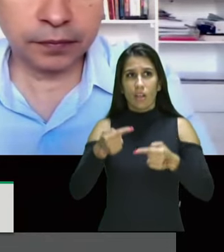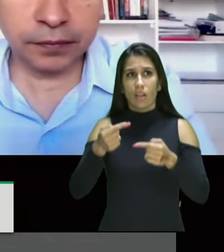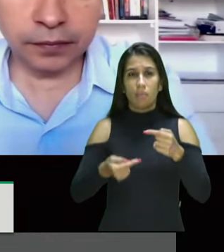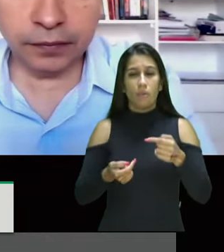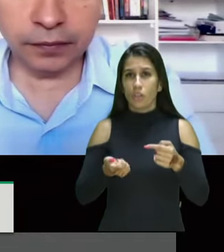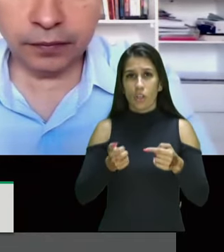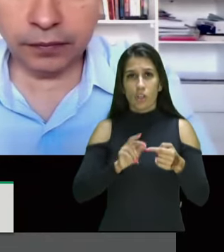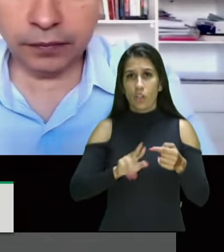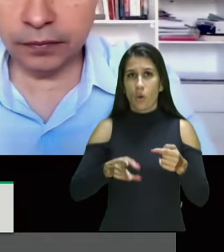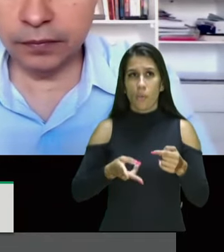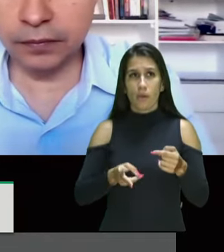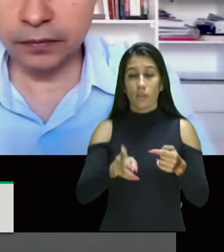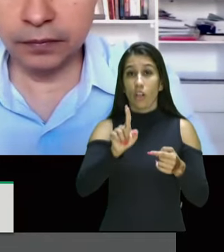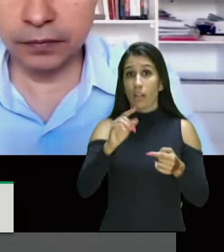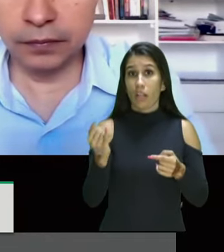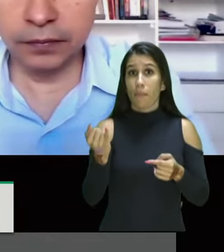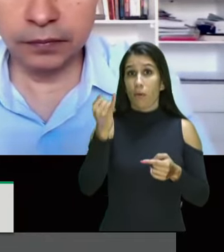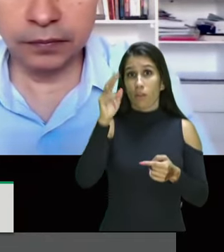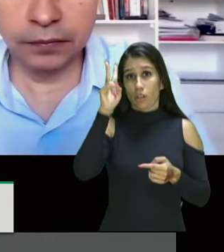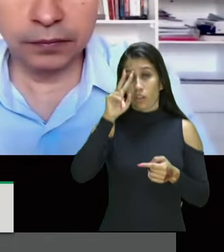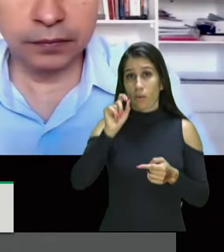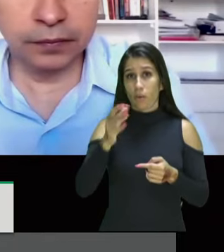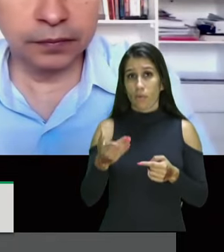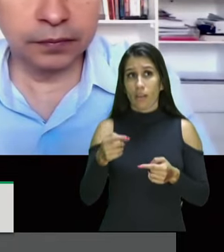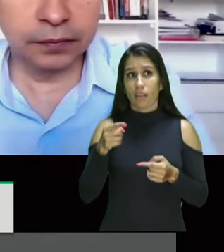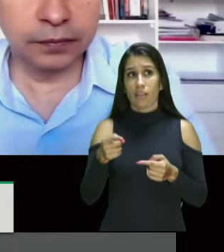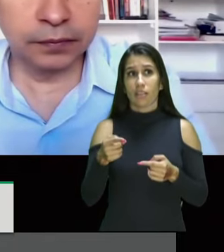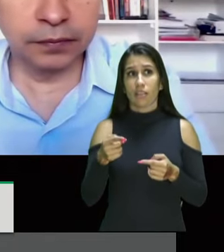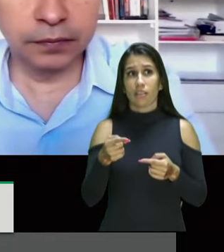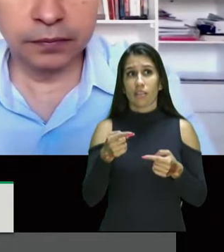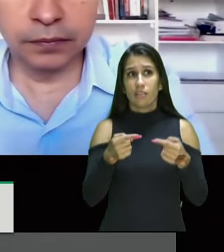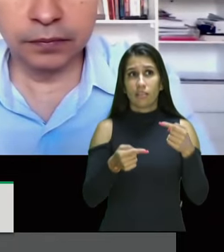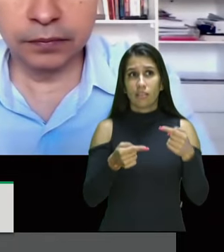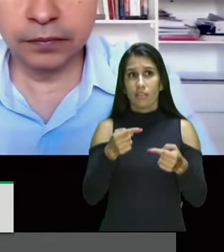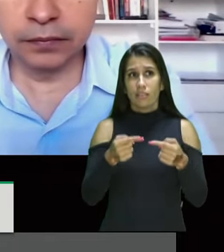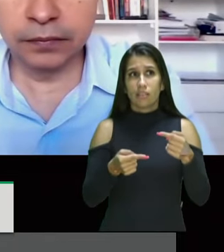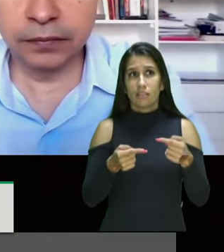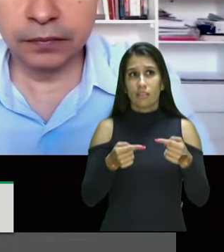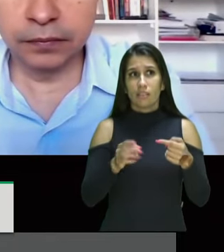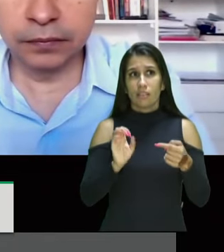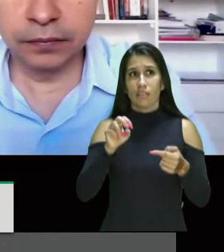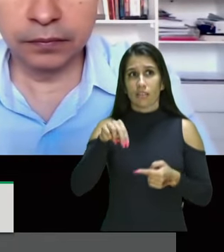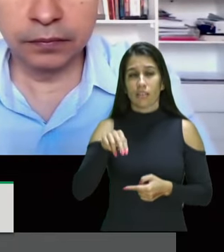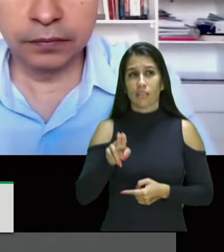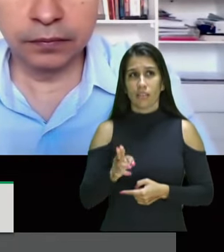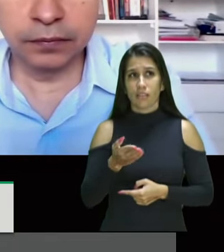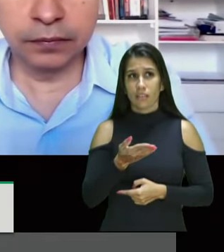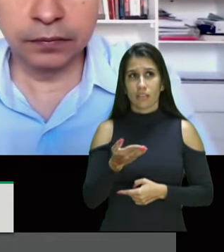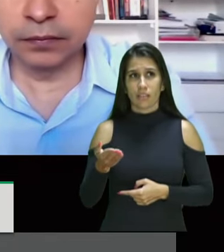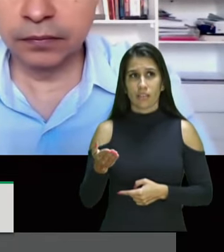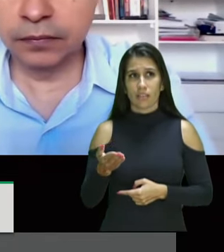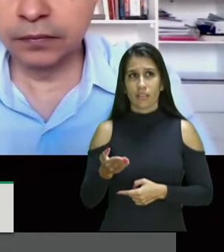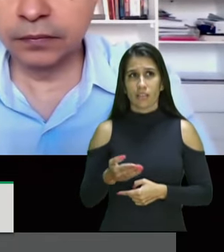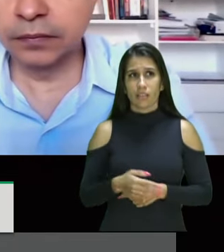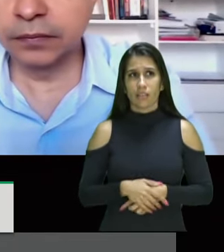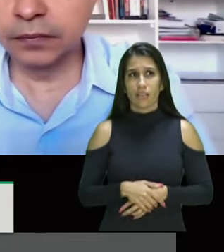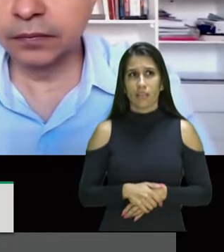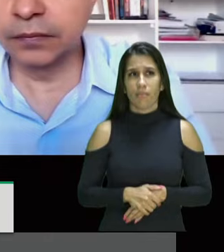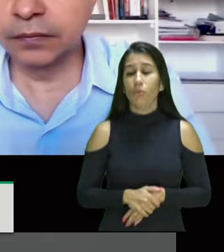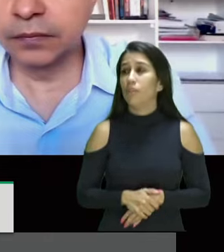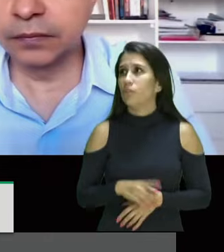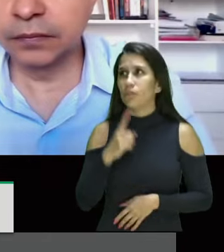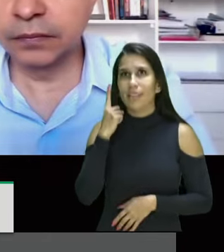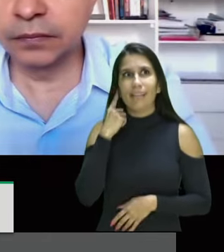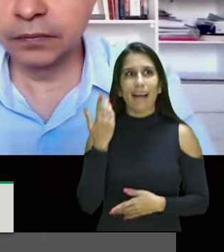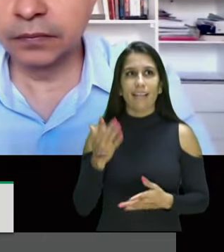2018. É válido ressaltar que essa iniciativa havia sido premiada no âmbito da ONU, com o Unet Nation Public Service